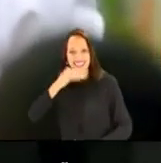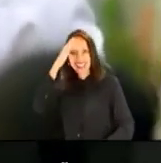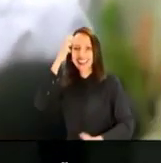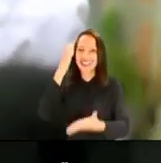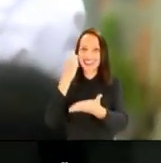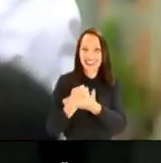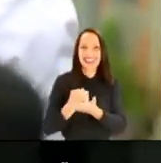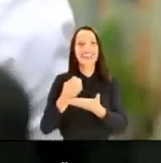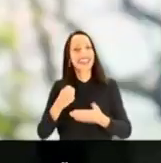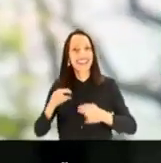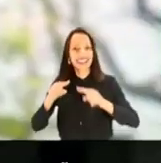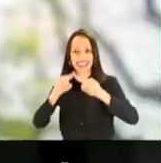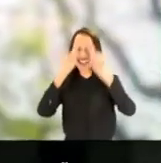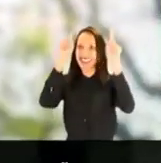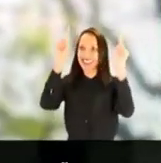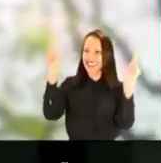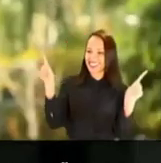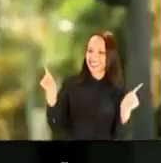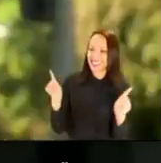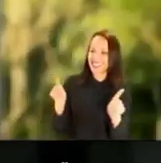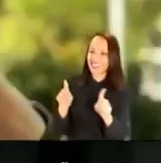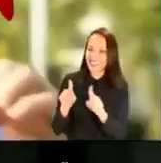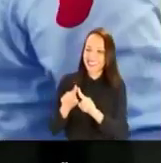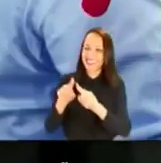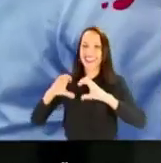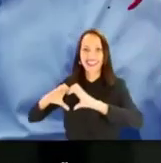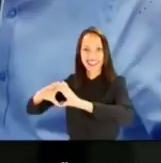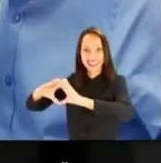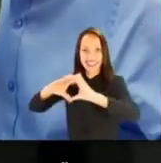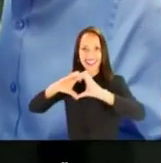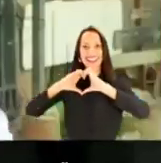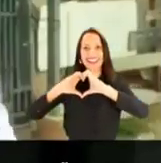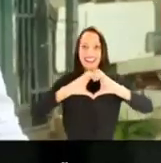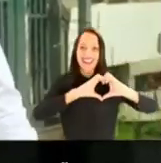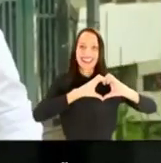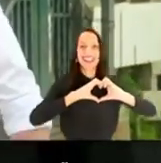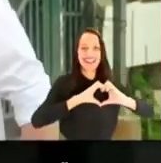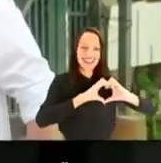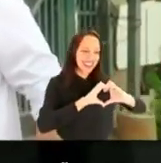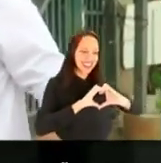vai com fé. Faz o coração agora.